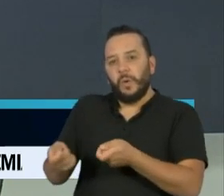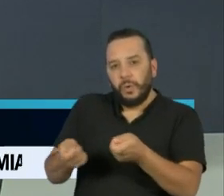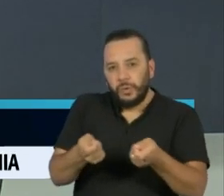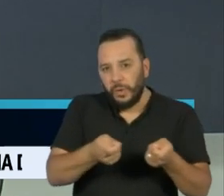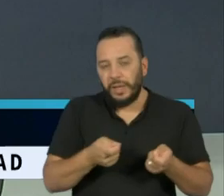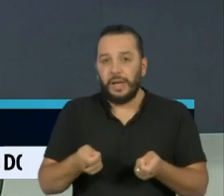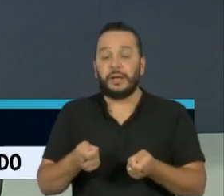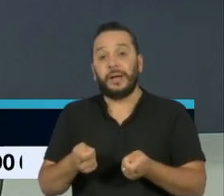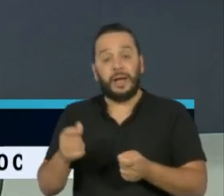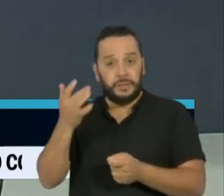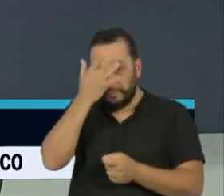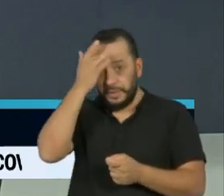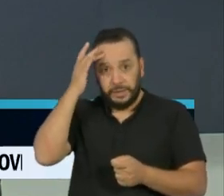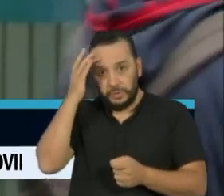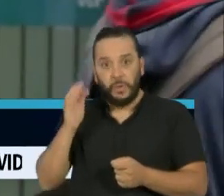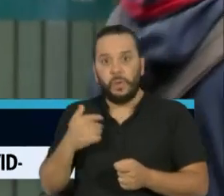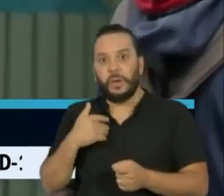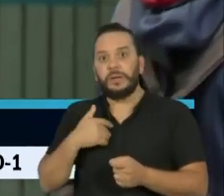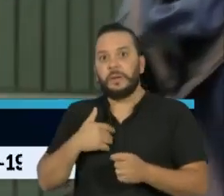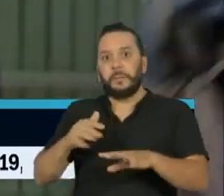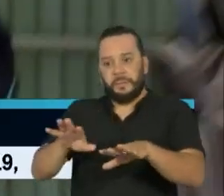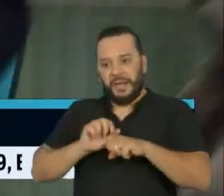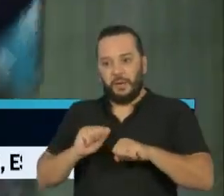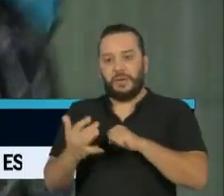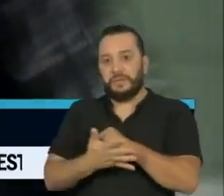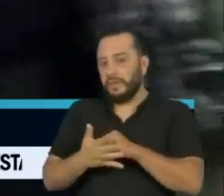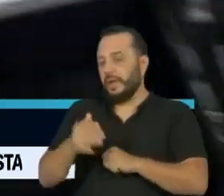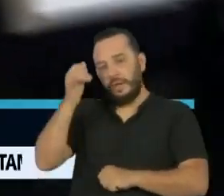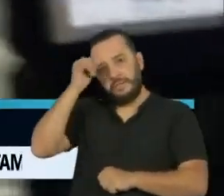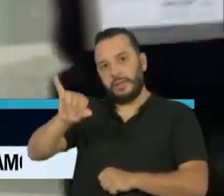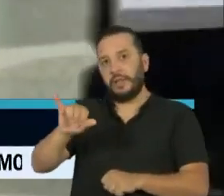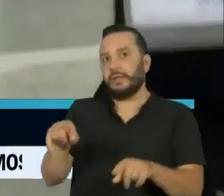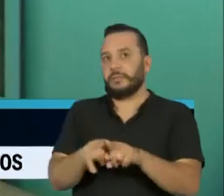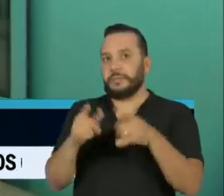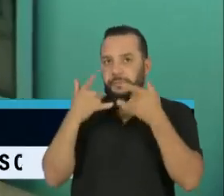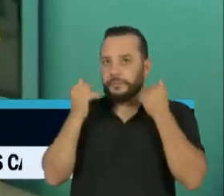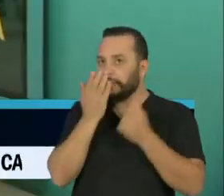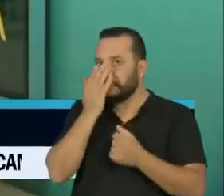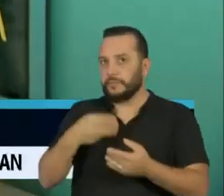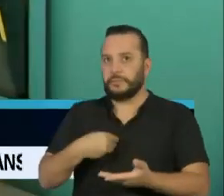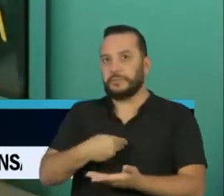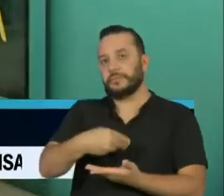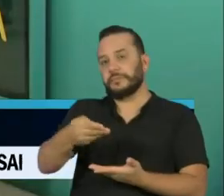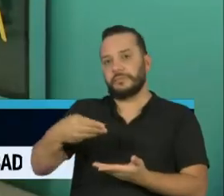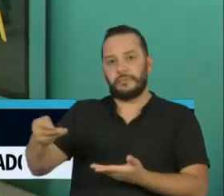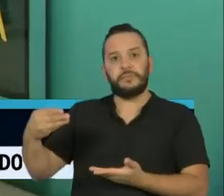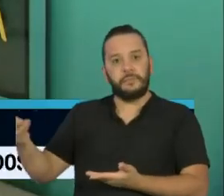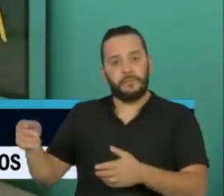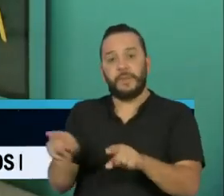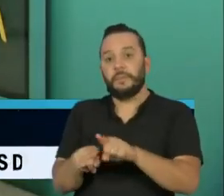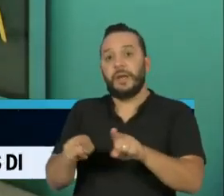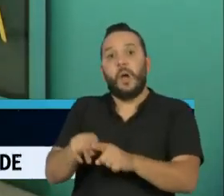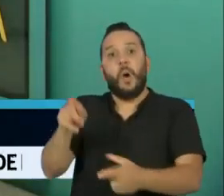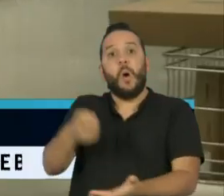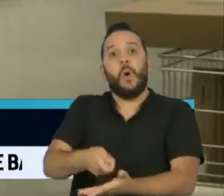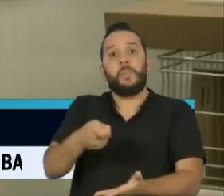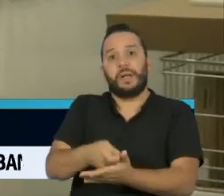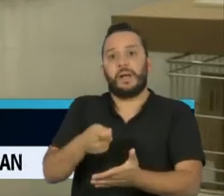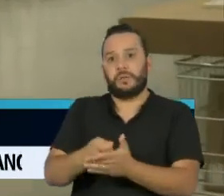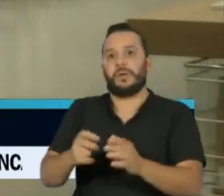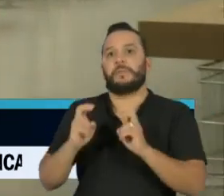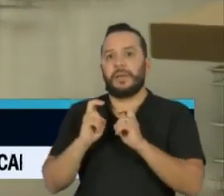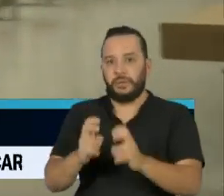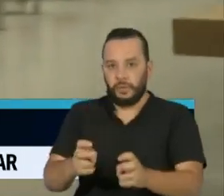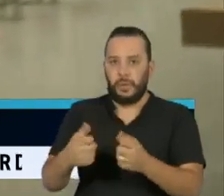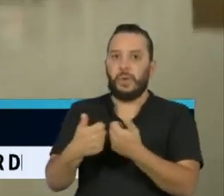sem colocar as pessoas em risco. Esta semana, máscaras de proteção passaram a ser obrigatórias no transporte público e,